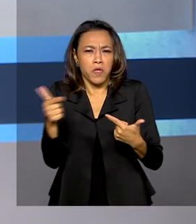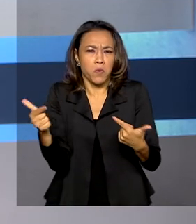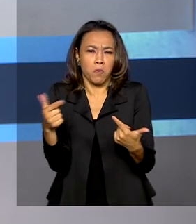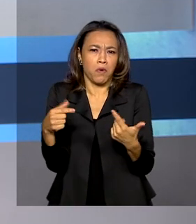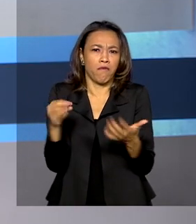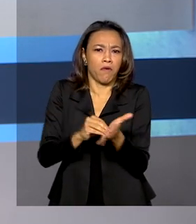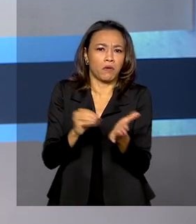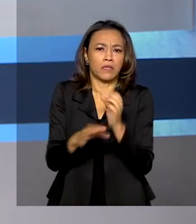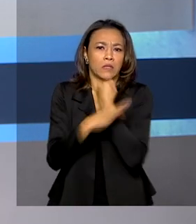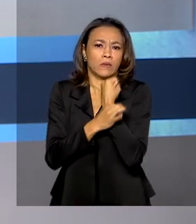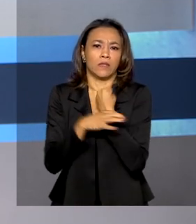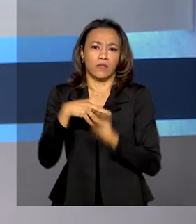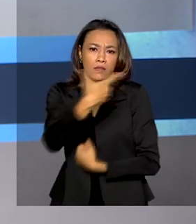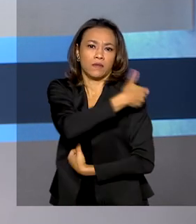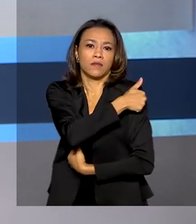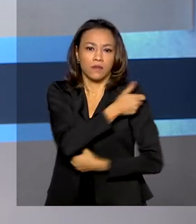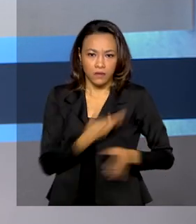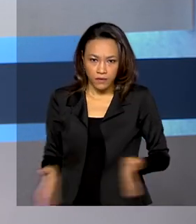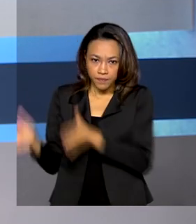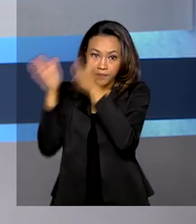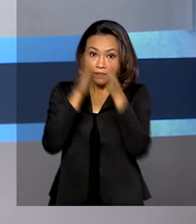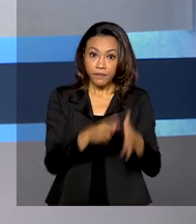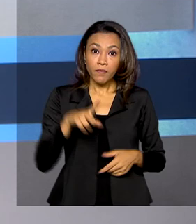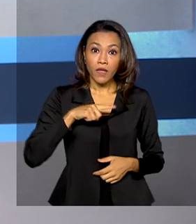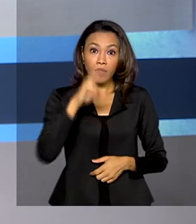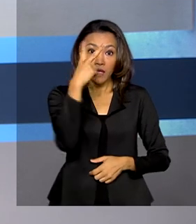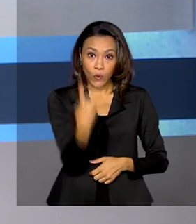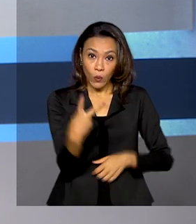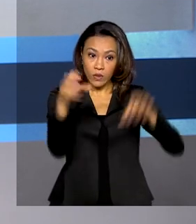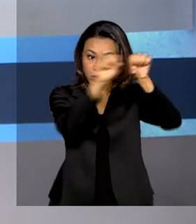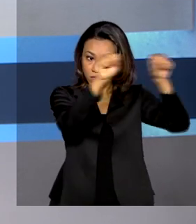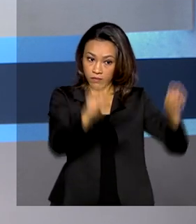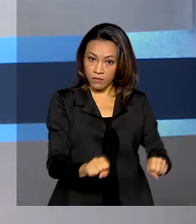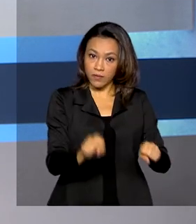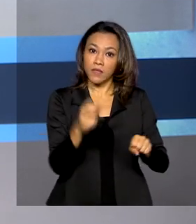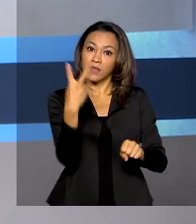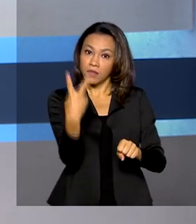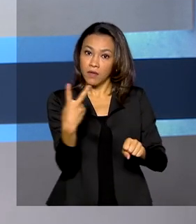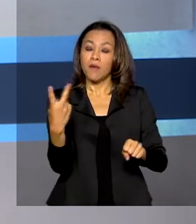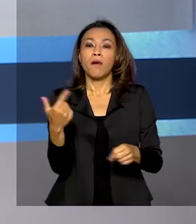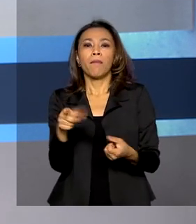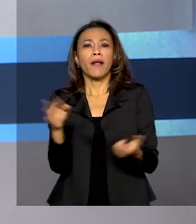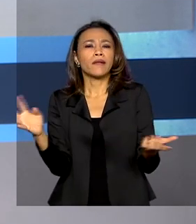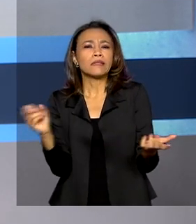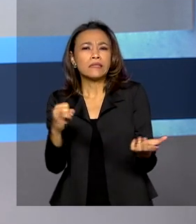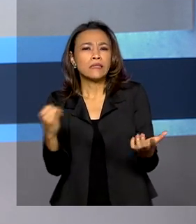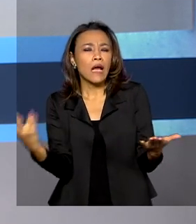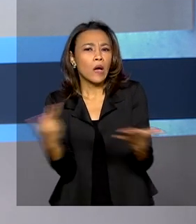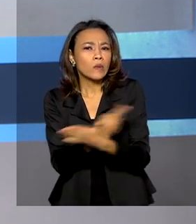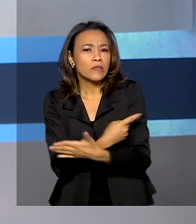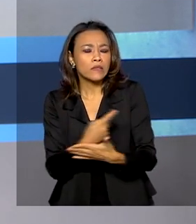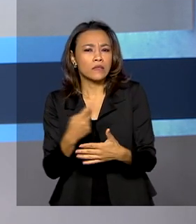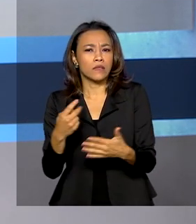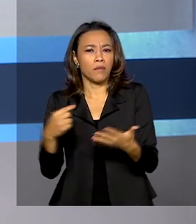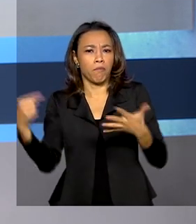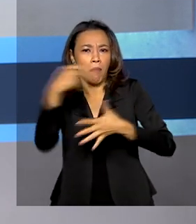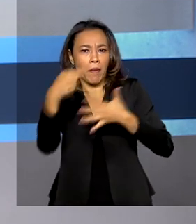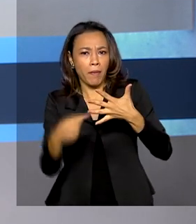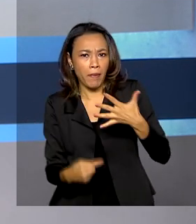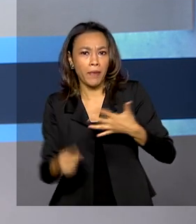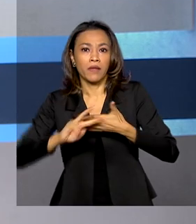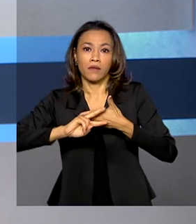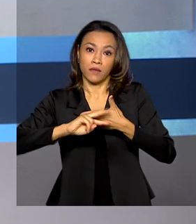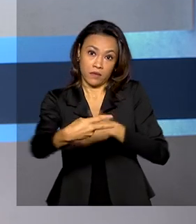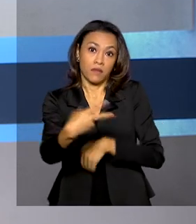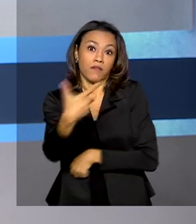E existem duas plataformas para notificação de efeitos adversos na aplicação de vacinas contra a Covid-19 no país. Uma é o